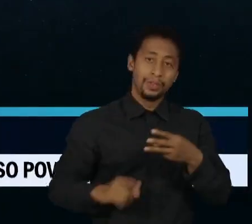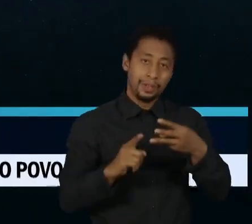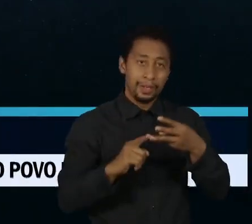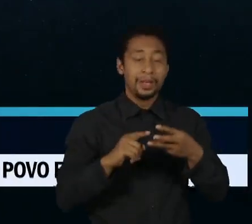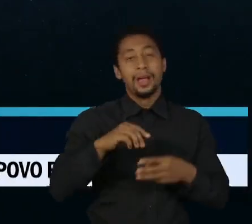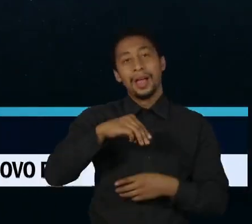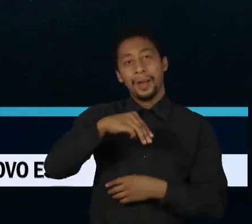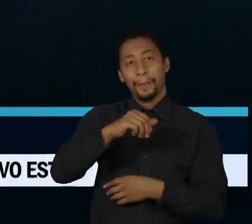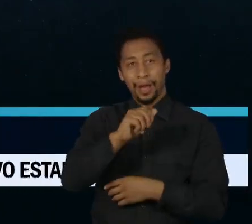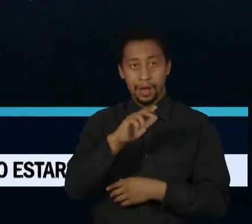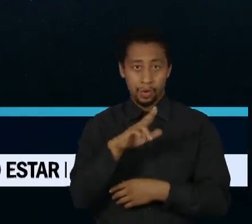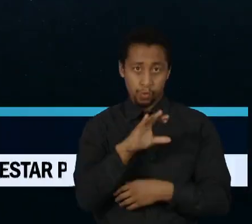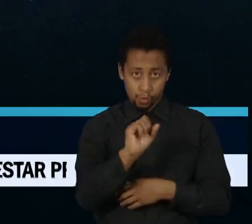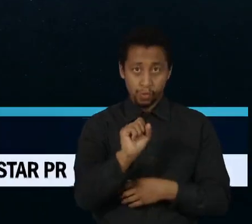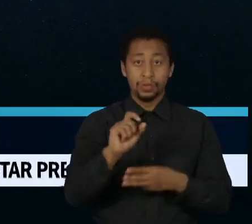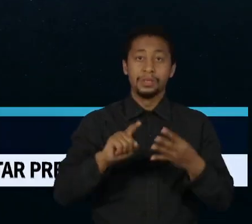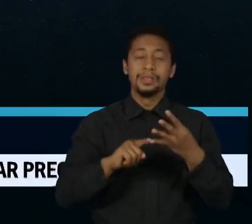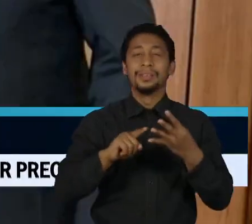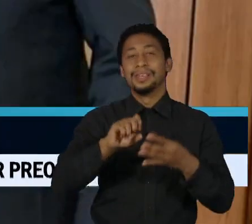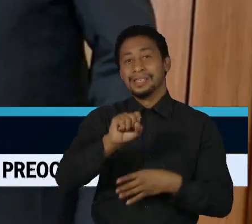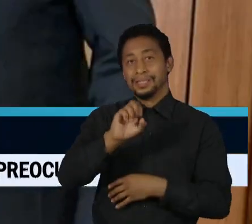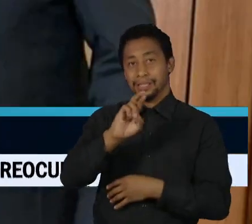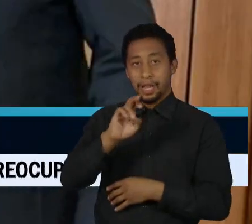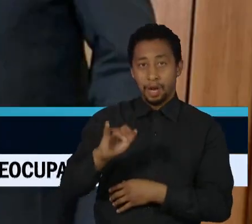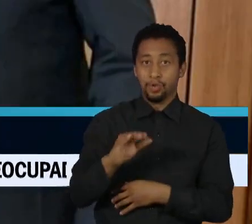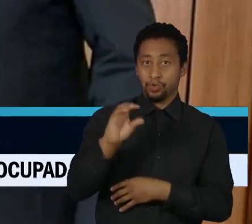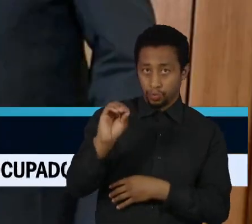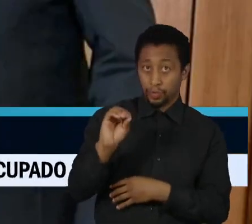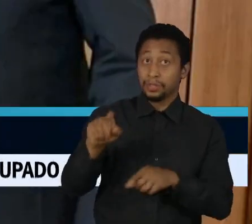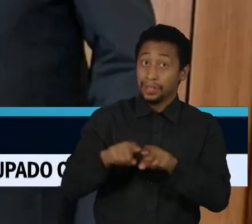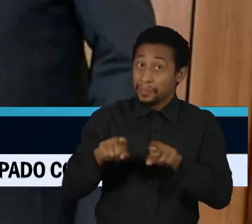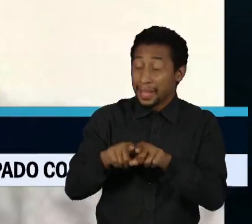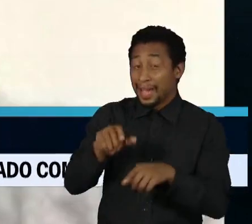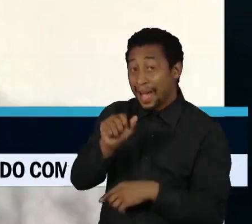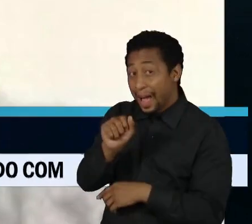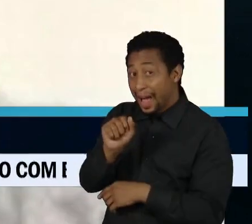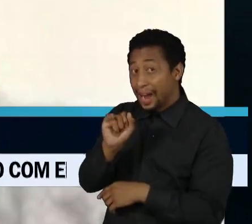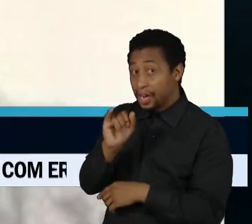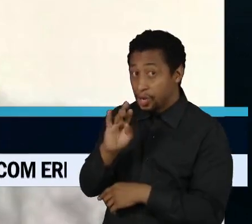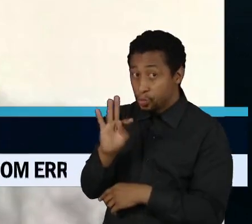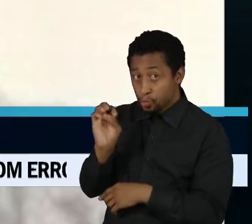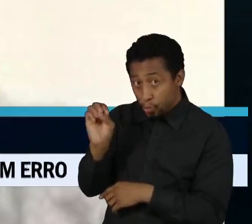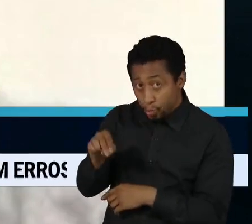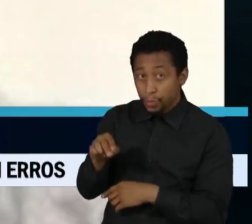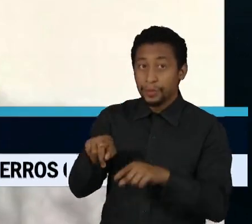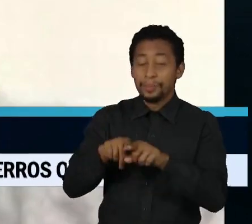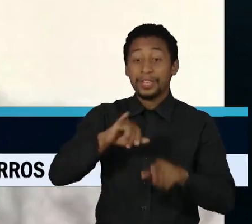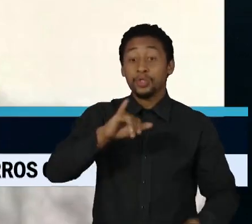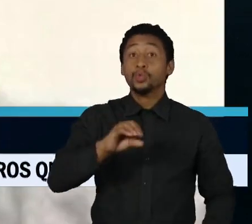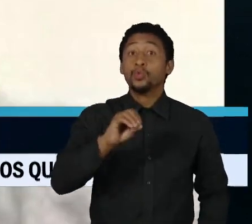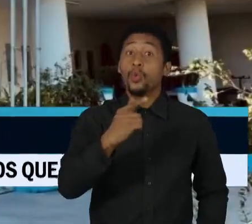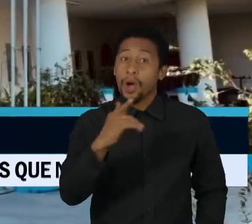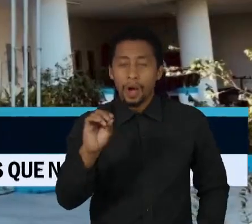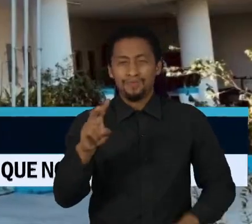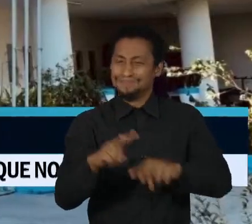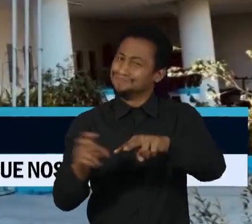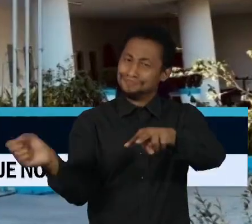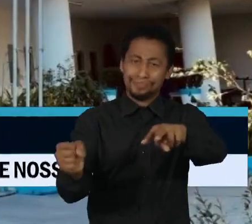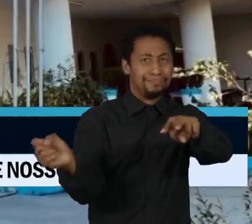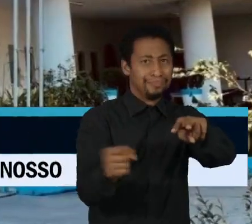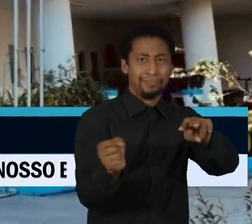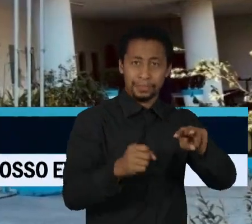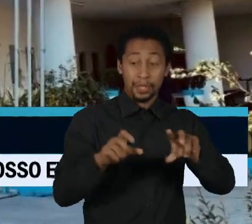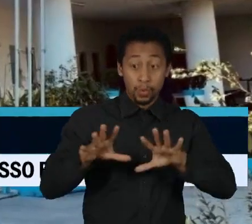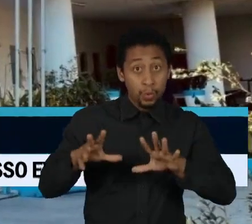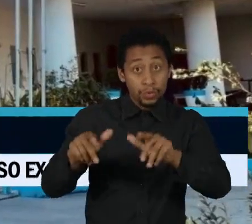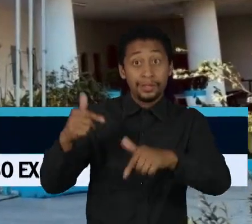e Sérgio Cordeiro. Também foram presos Ailton Moraes Barros e João Carlos de Souza Brecha, ligados